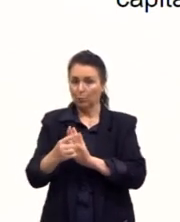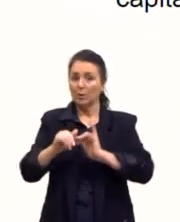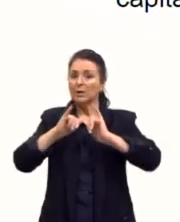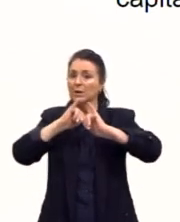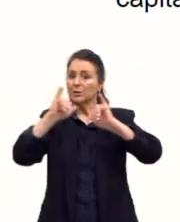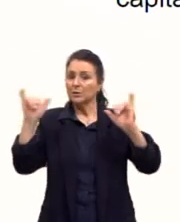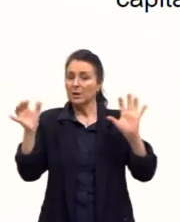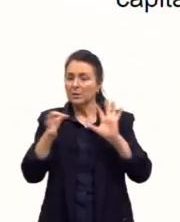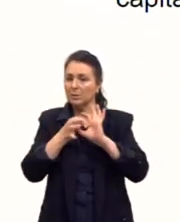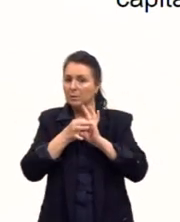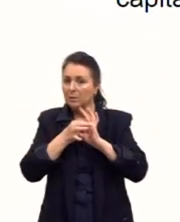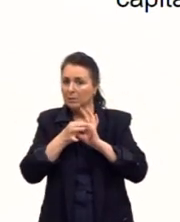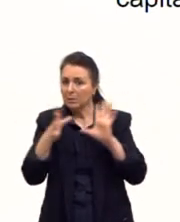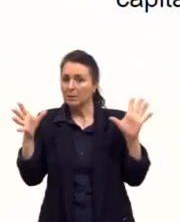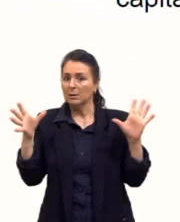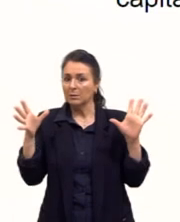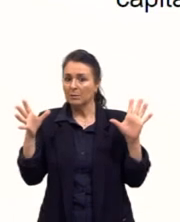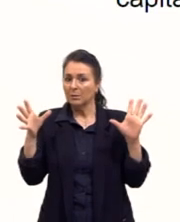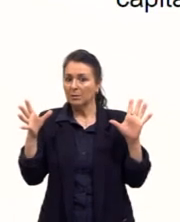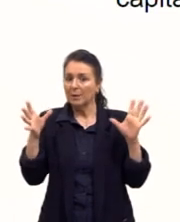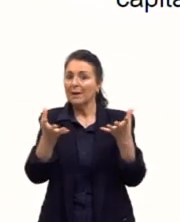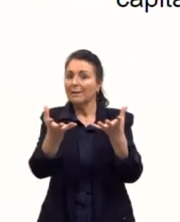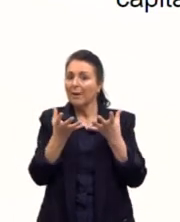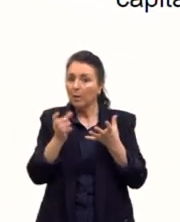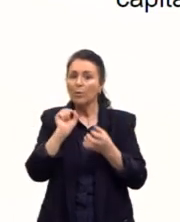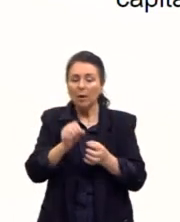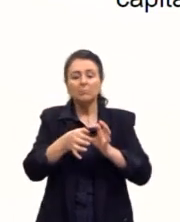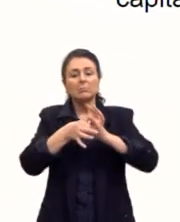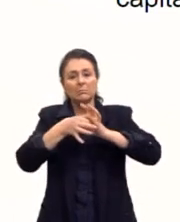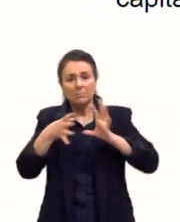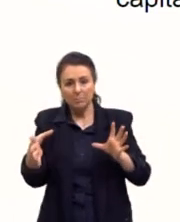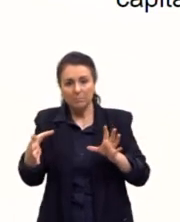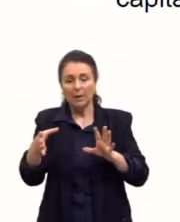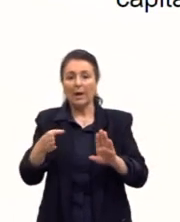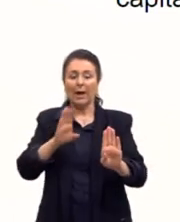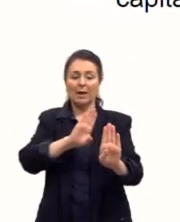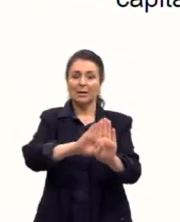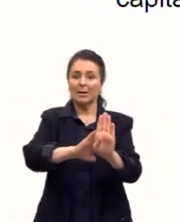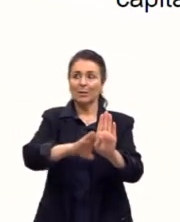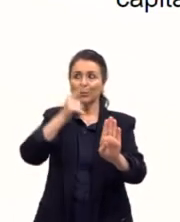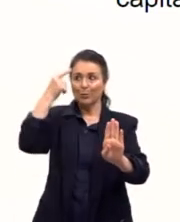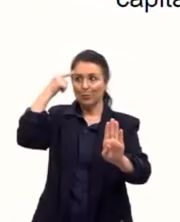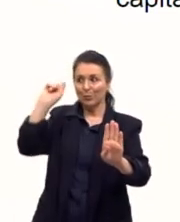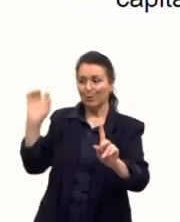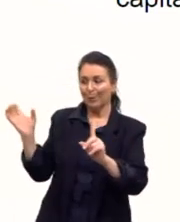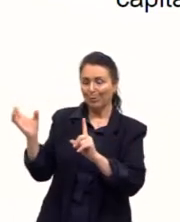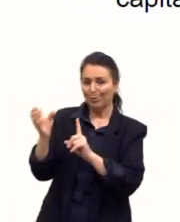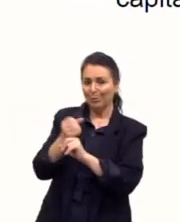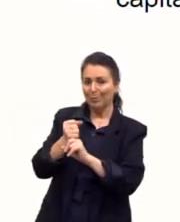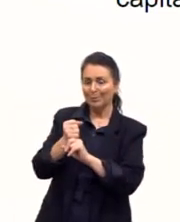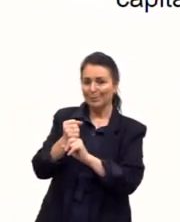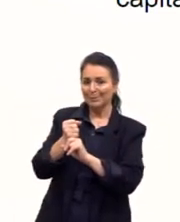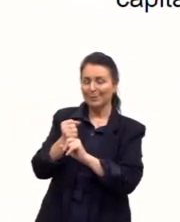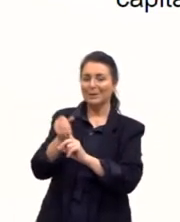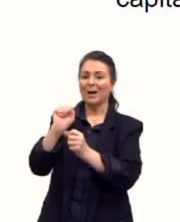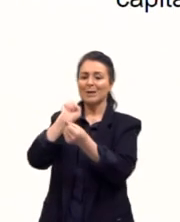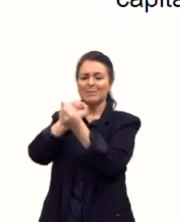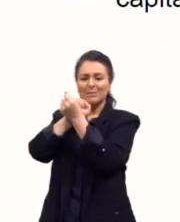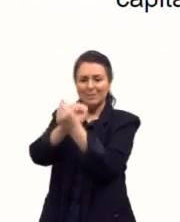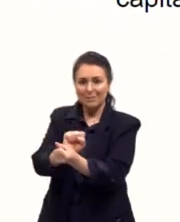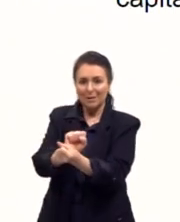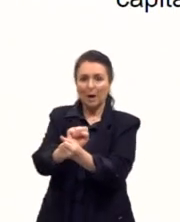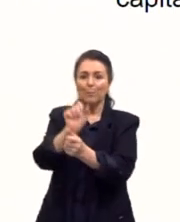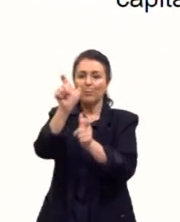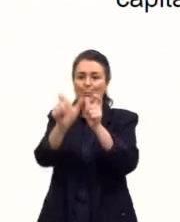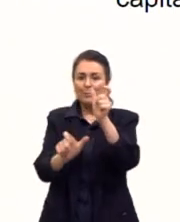que se dizia a favor da liberdade, foi exatamente a ideologia usada para dominar e escravizar povos africanos. E que a